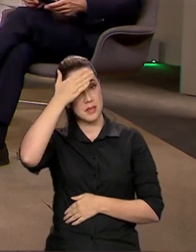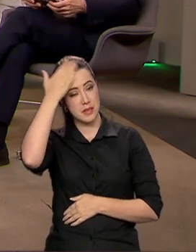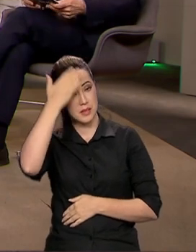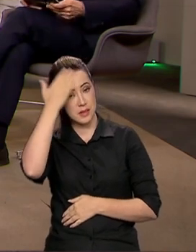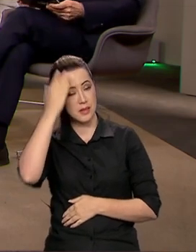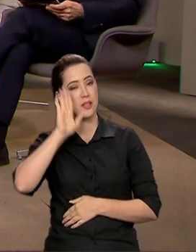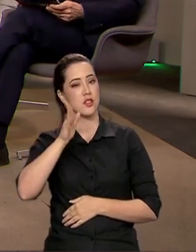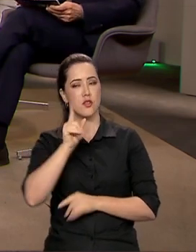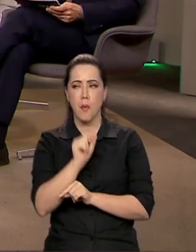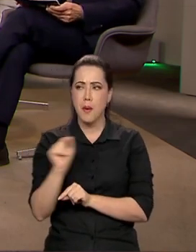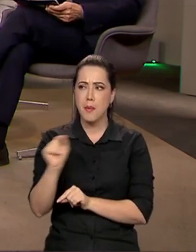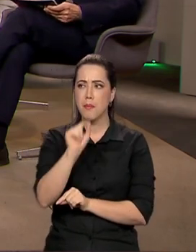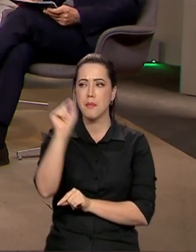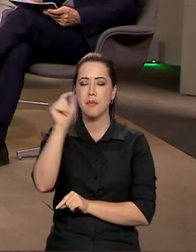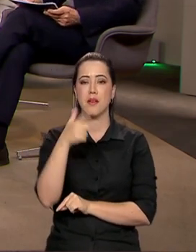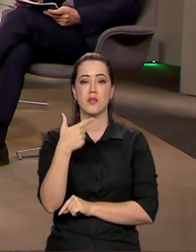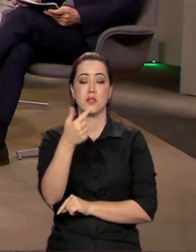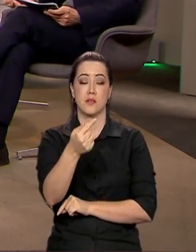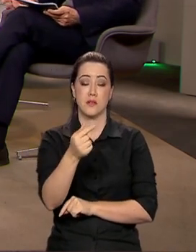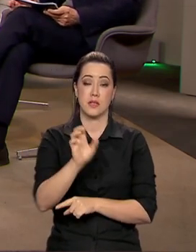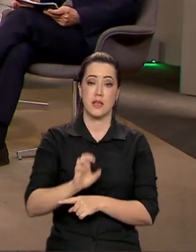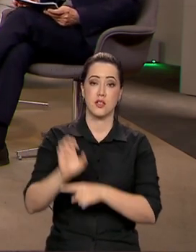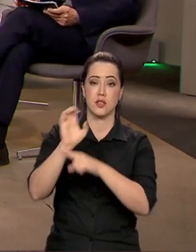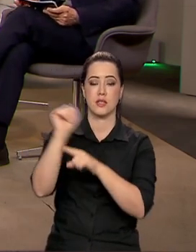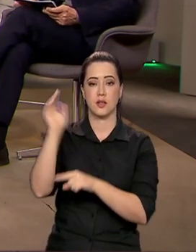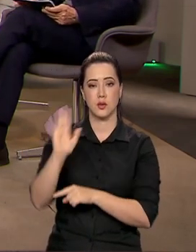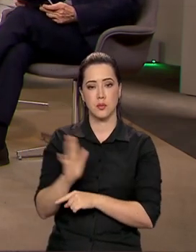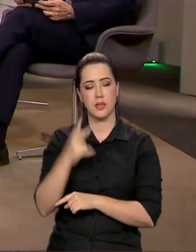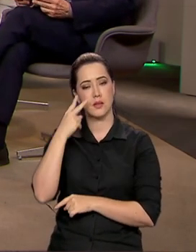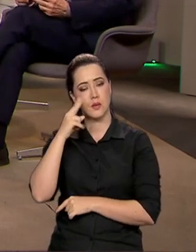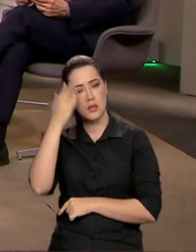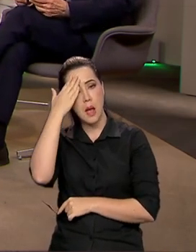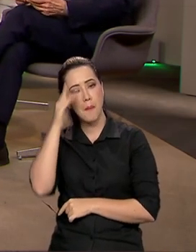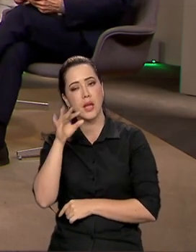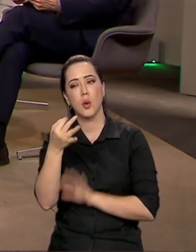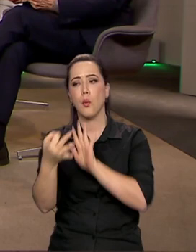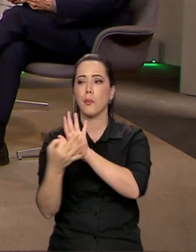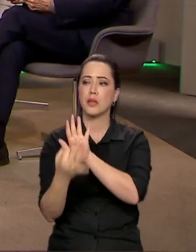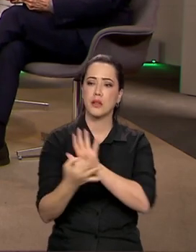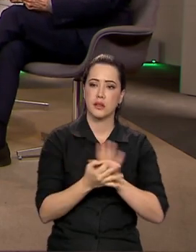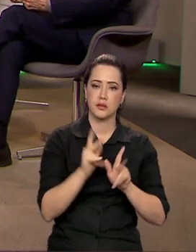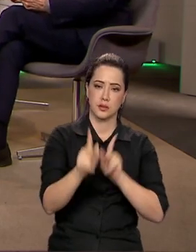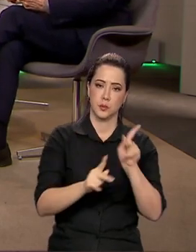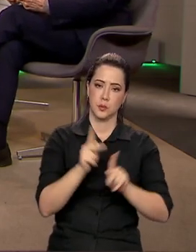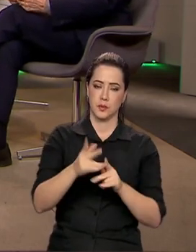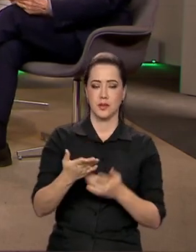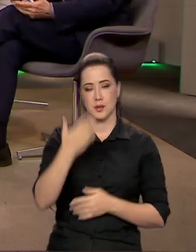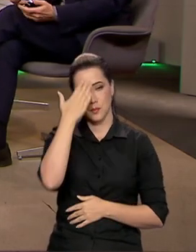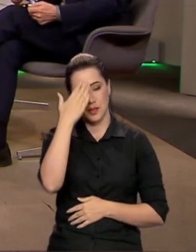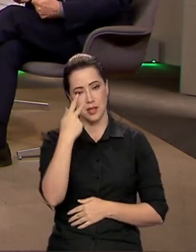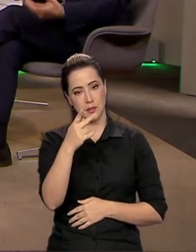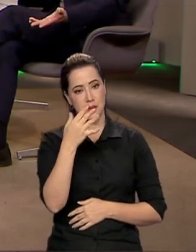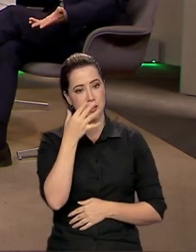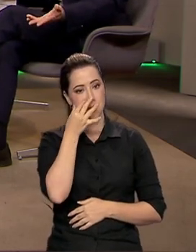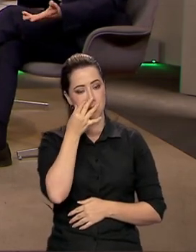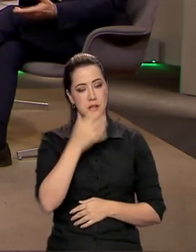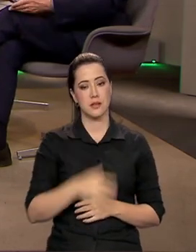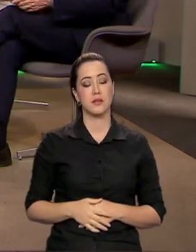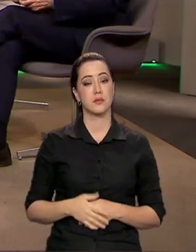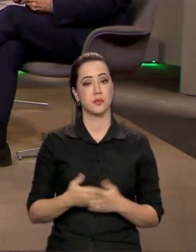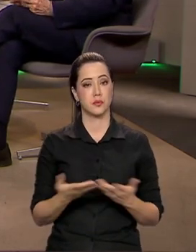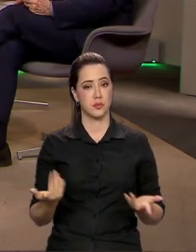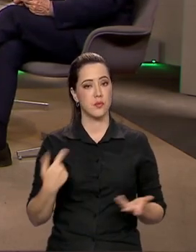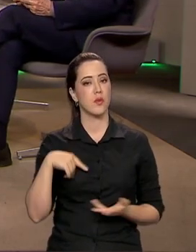os 27 estados do país, ouvindo o povo brasileiro. Ministro, muito obrigado aí pela sua presença. O senhor gastou